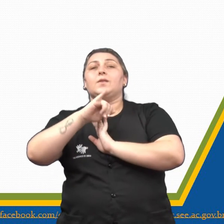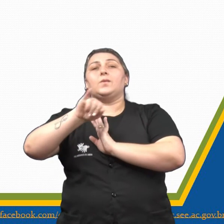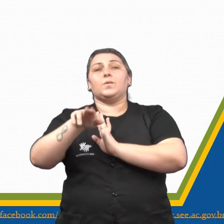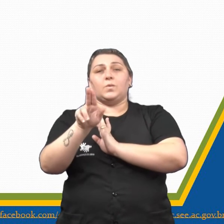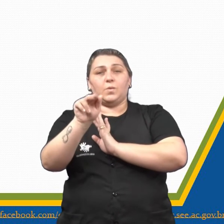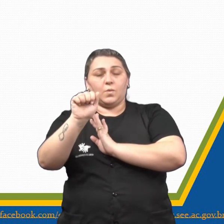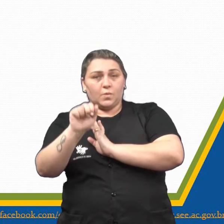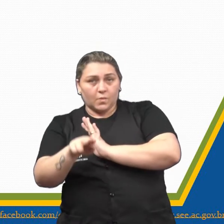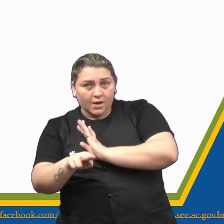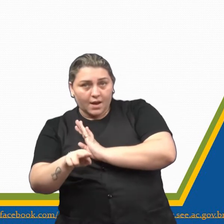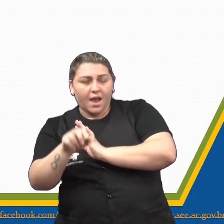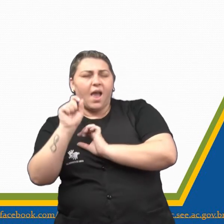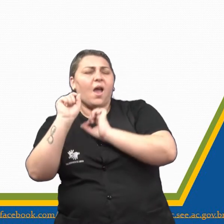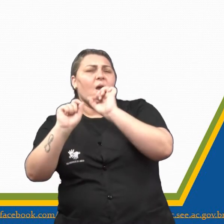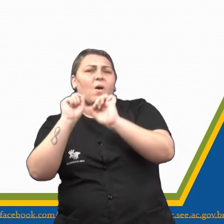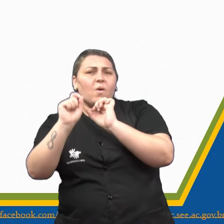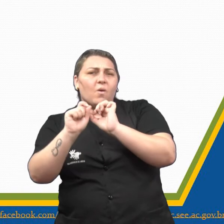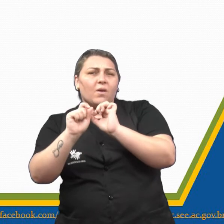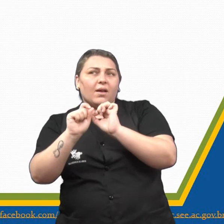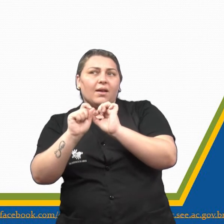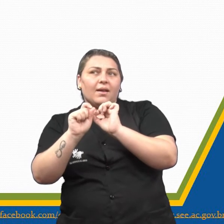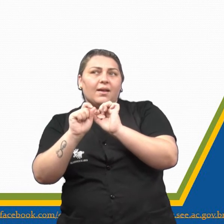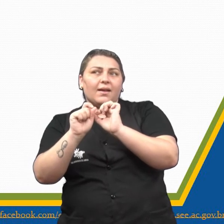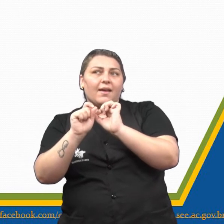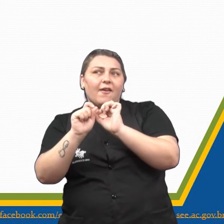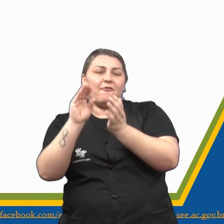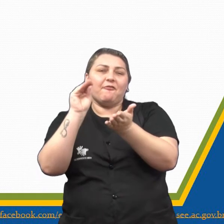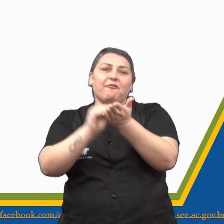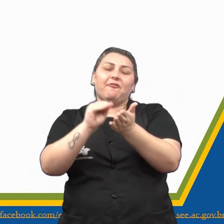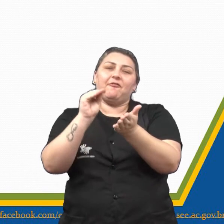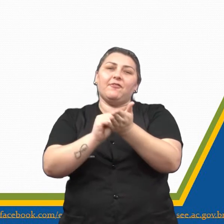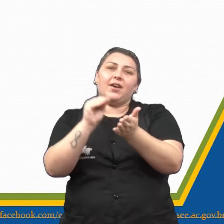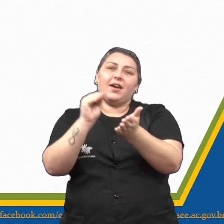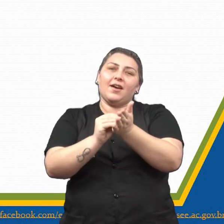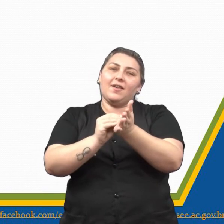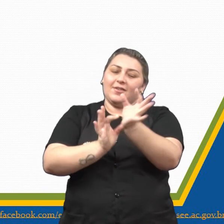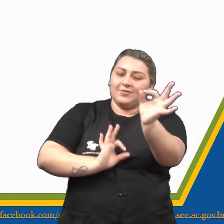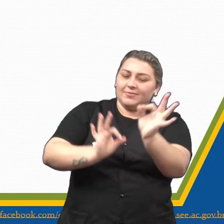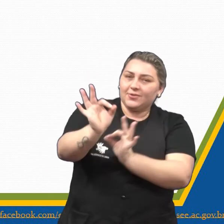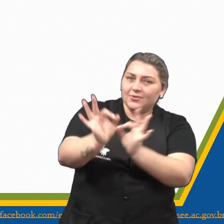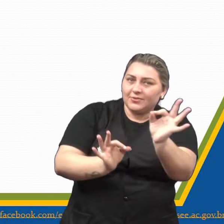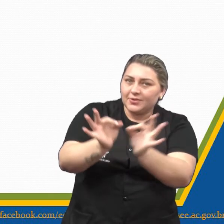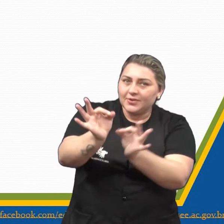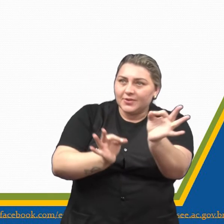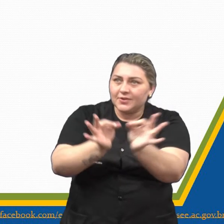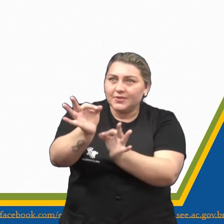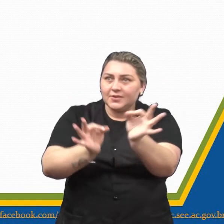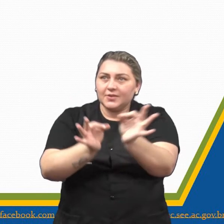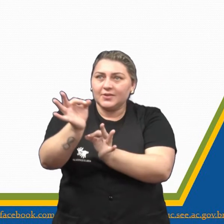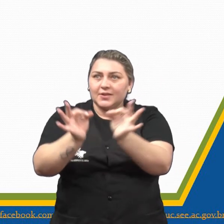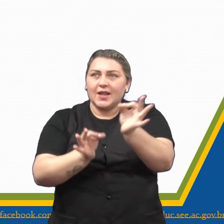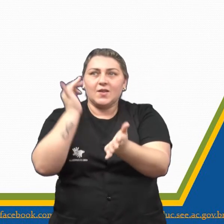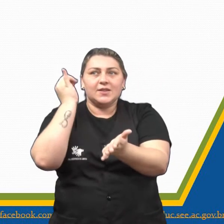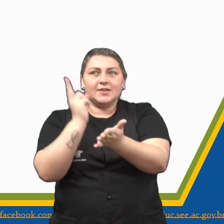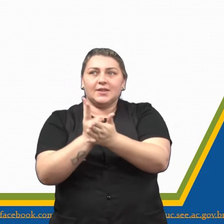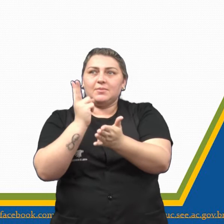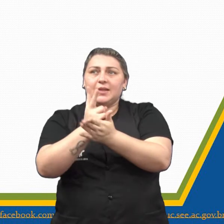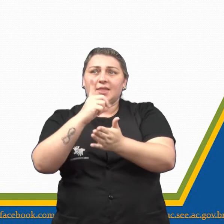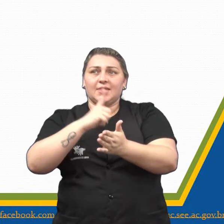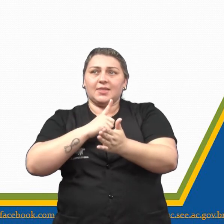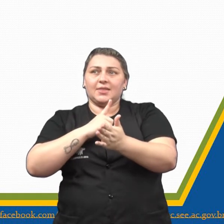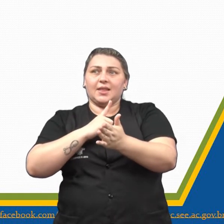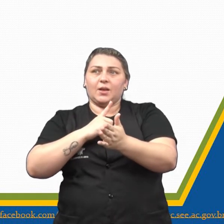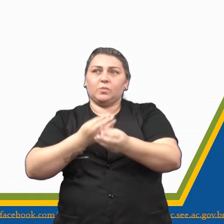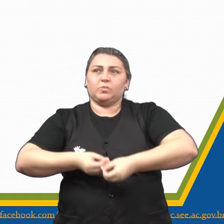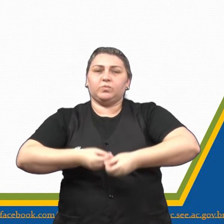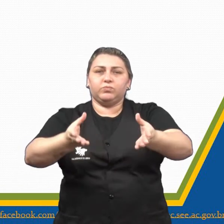Juan é muito desordenado. Já tá no título aí a palavra, né? E aí ele vai me colocando que Juan perde com frequência os